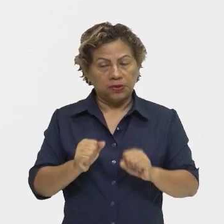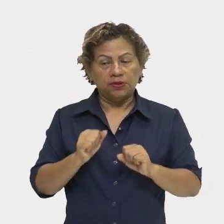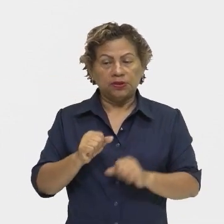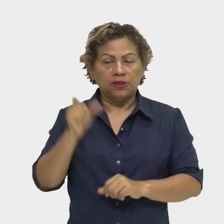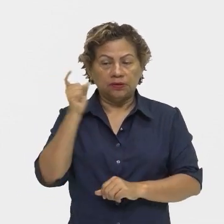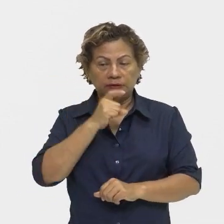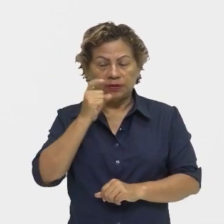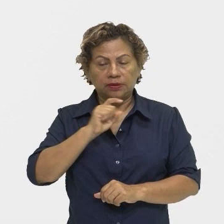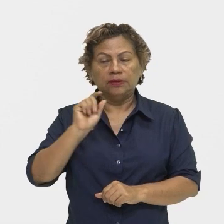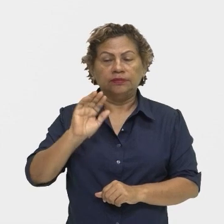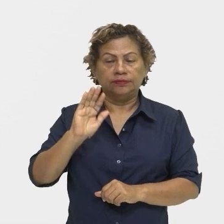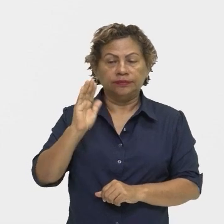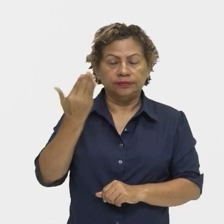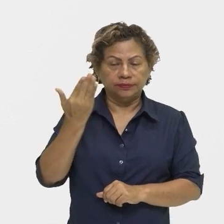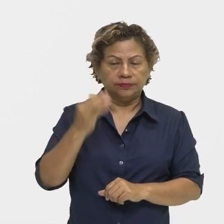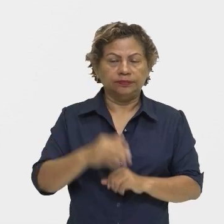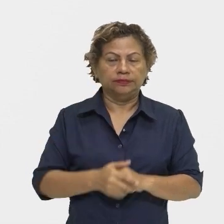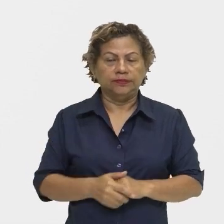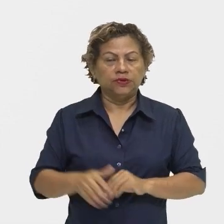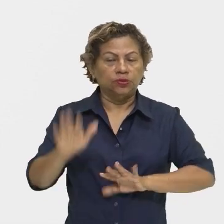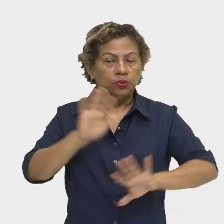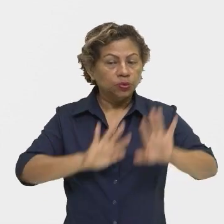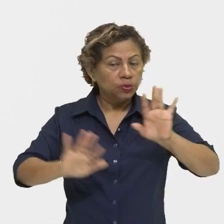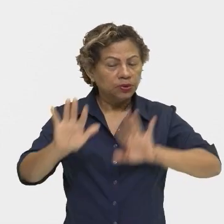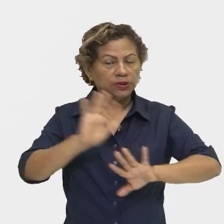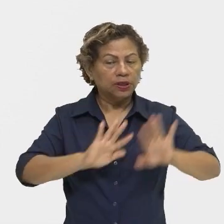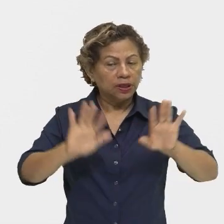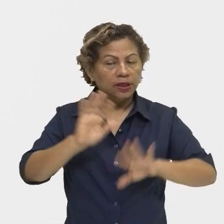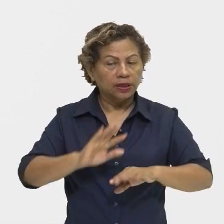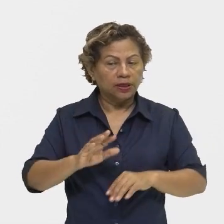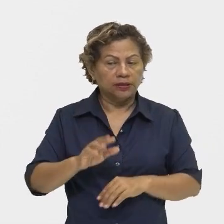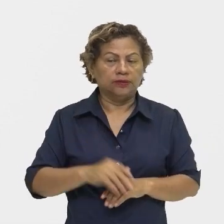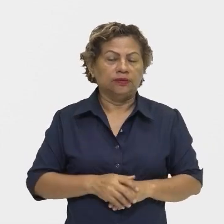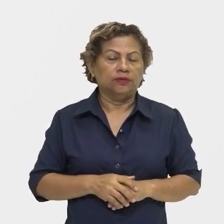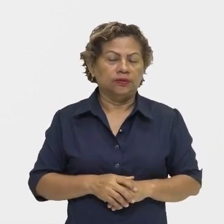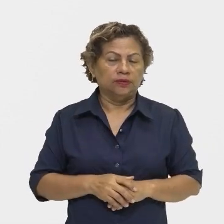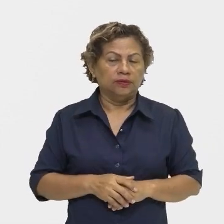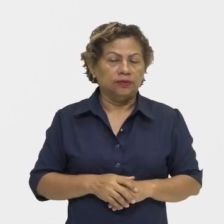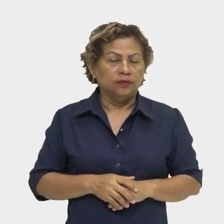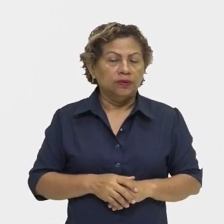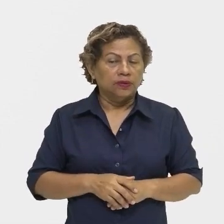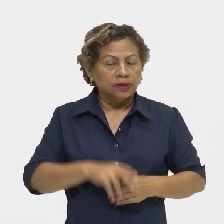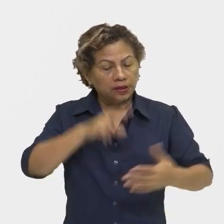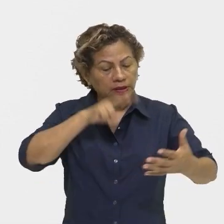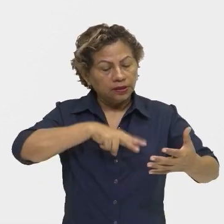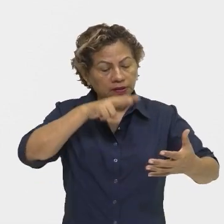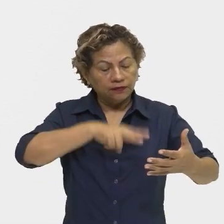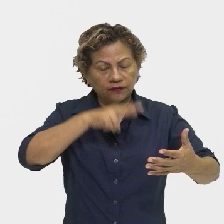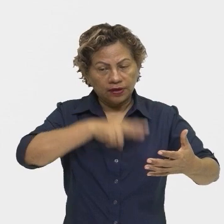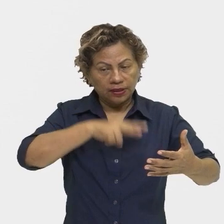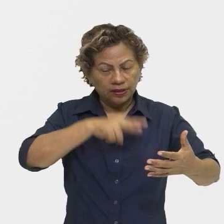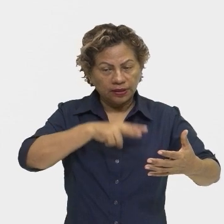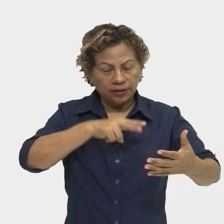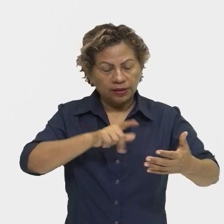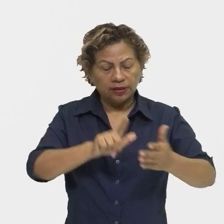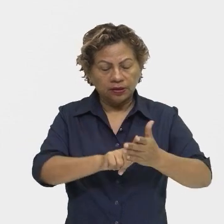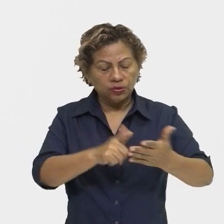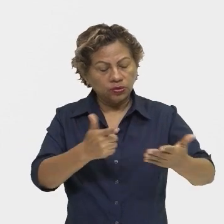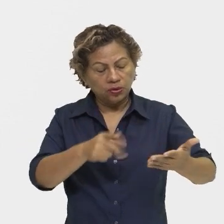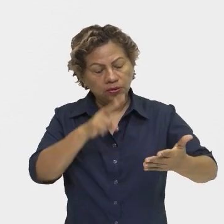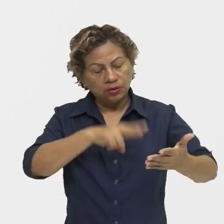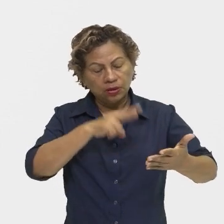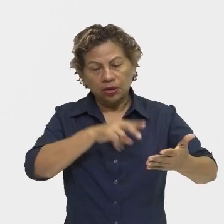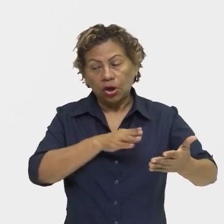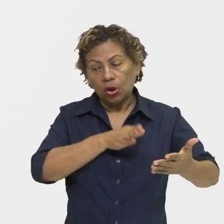necessário que o leitor procure, né? Também fazer essa pesquisa em outros jornais para saber se a